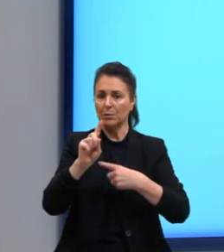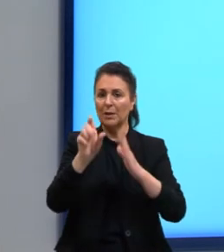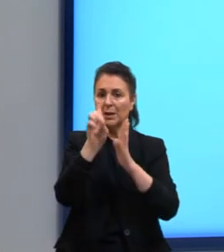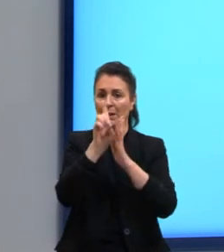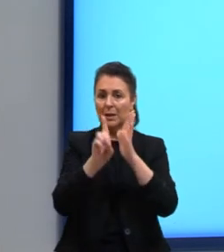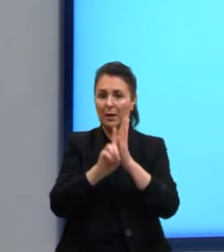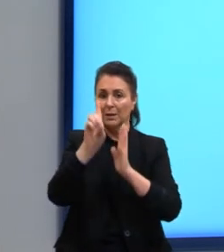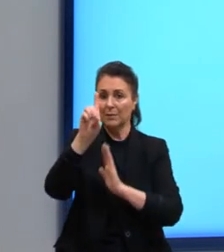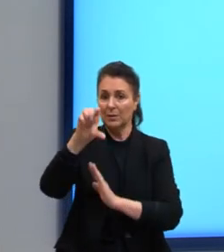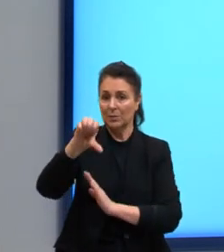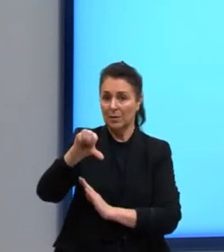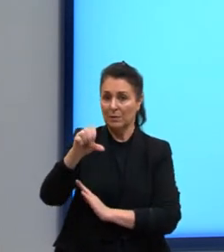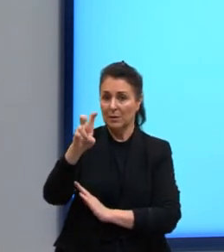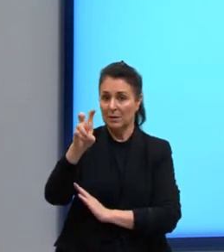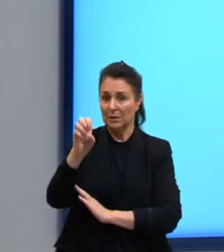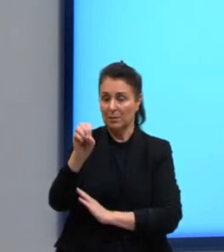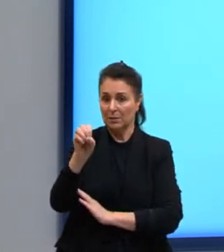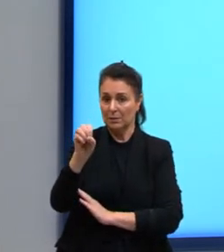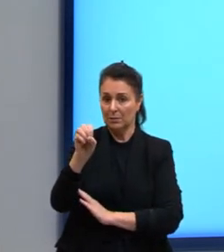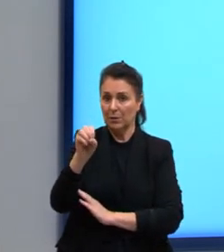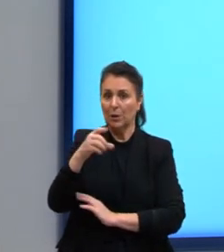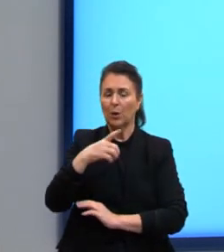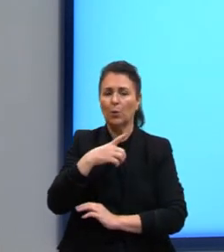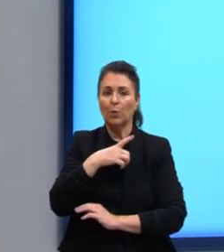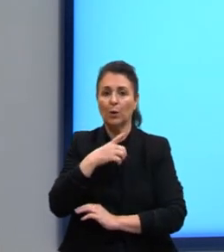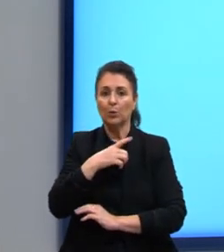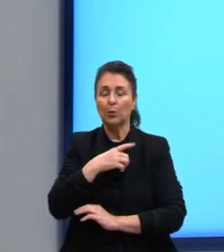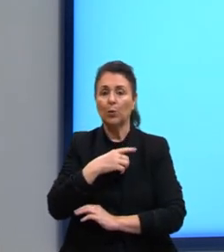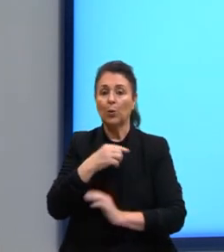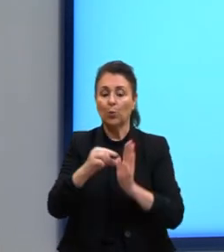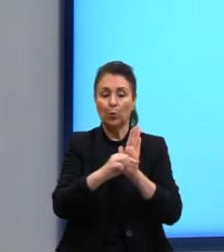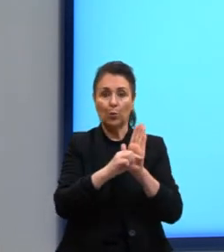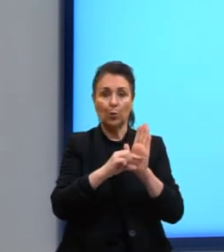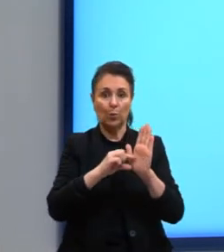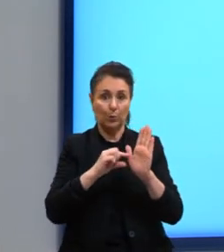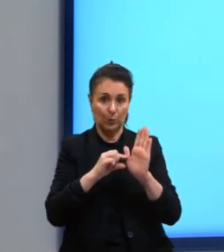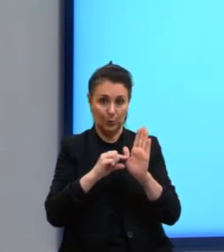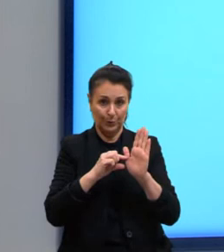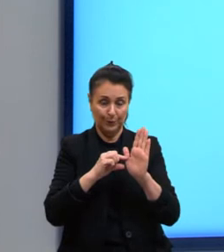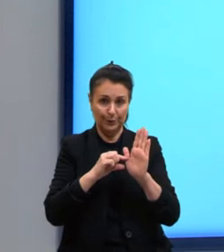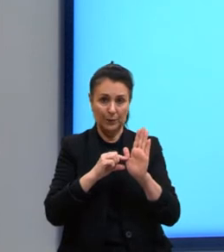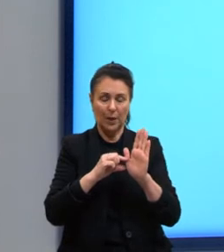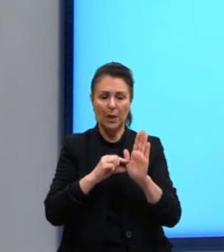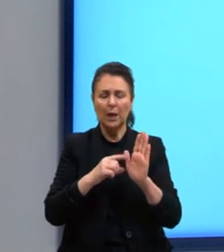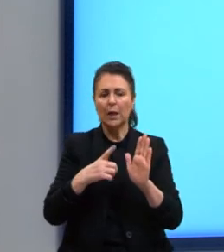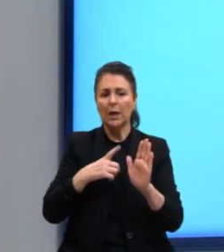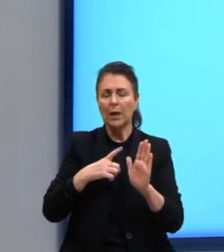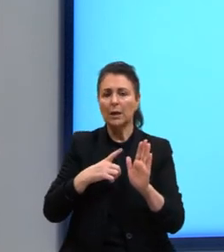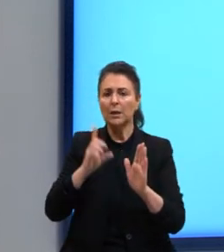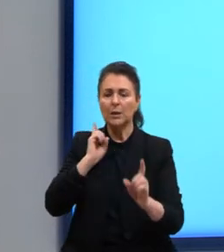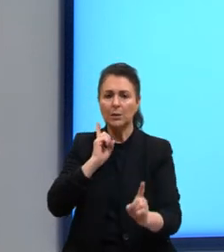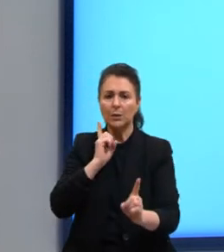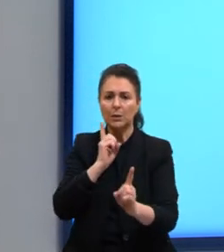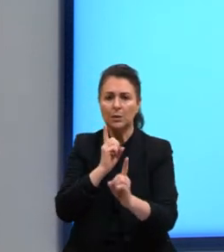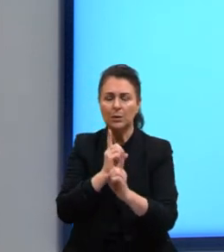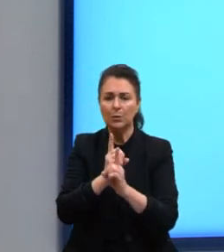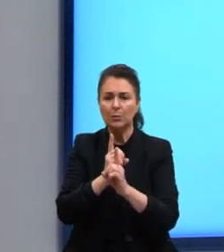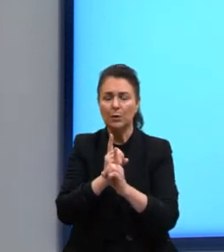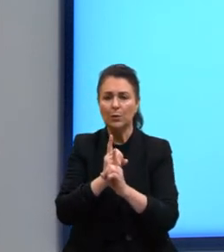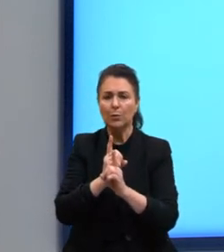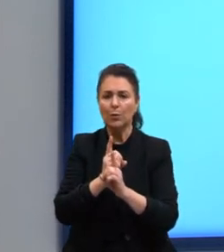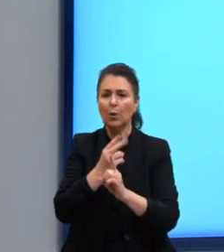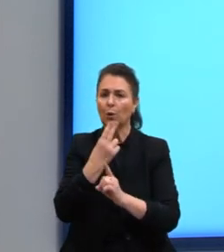quando Hell Eagle conseguiu definir os nutrientes necessários para o